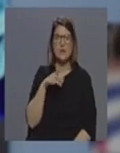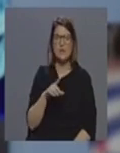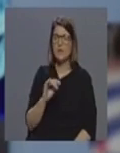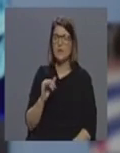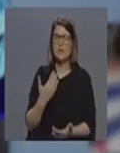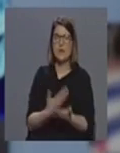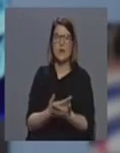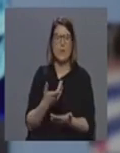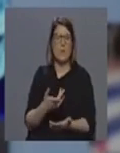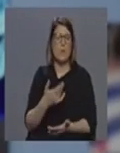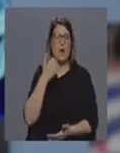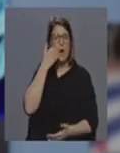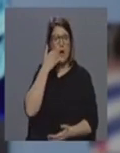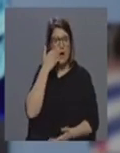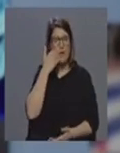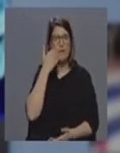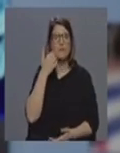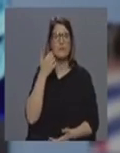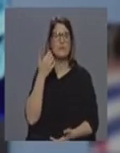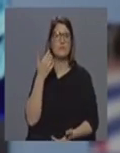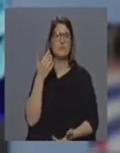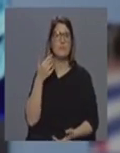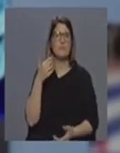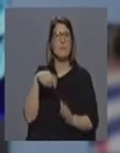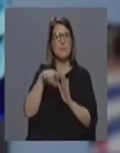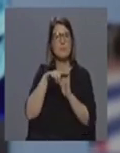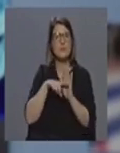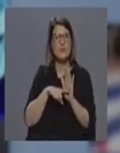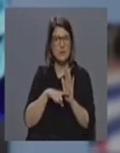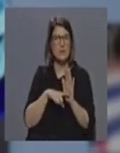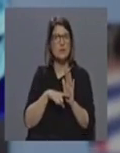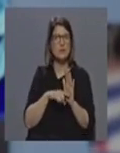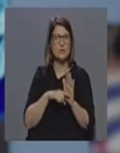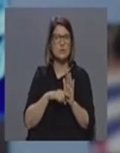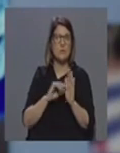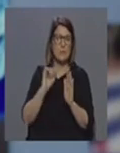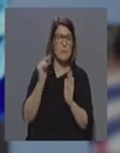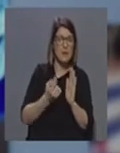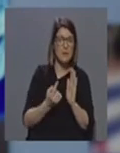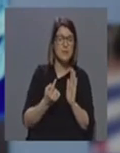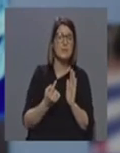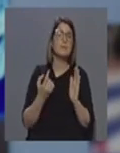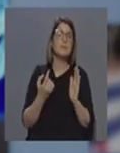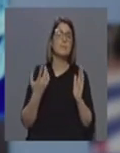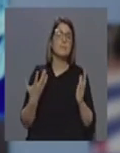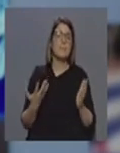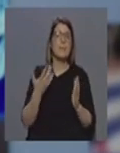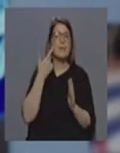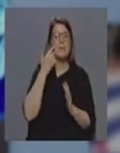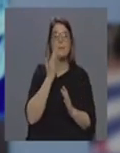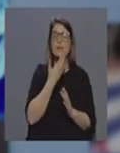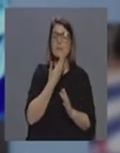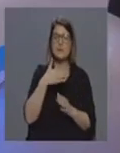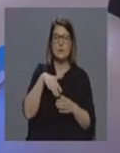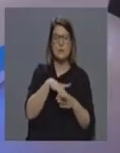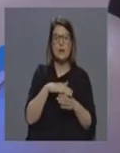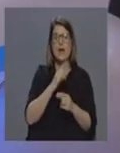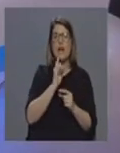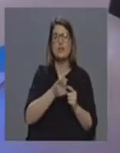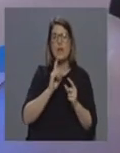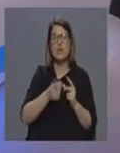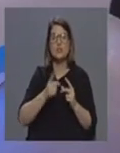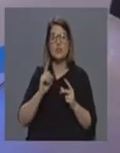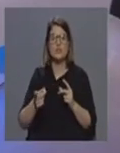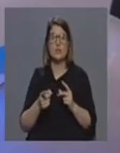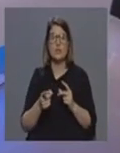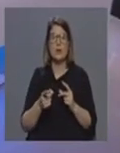de forma bastante significativa as medidas que nós iremos ter que implementar portanto temos que ver caso a caso e isso às vezes entretanto é difícil